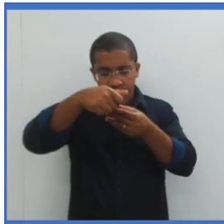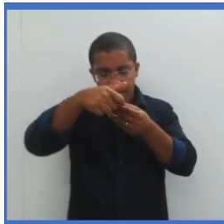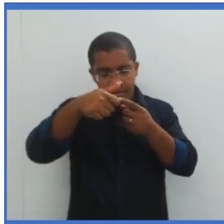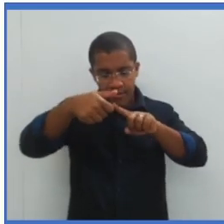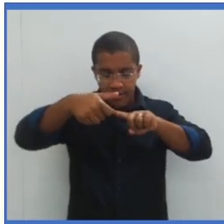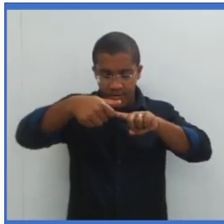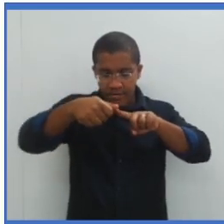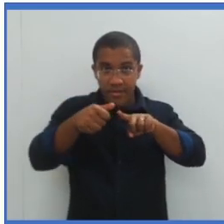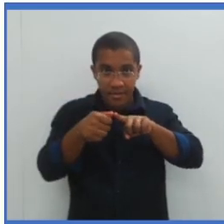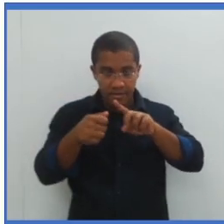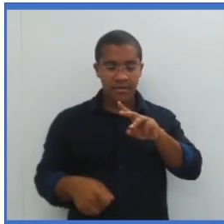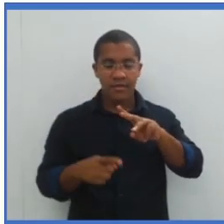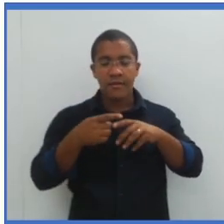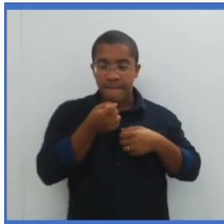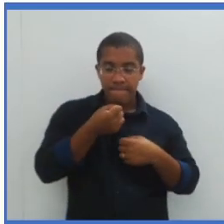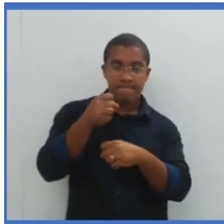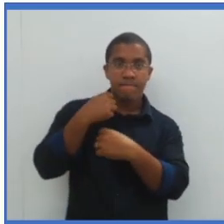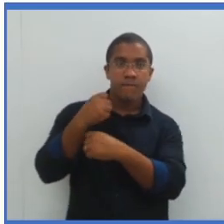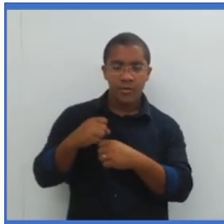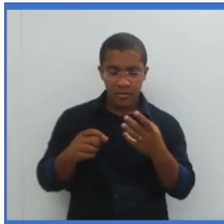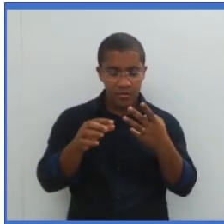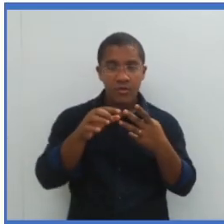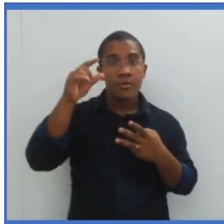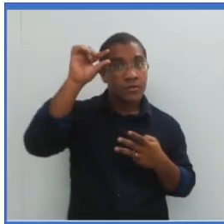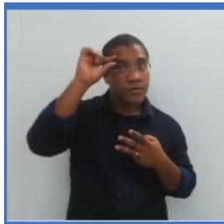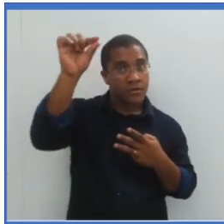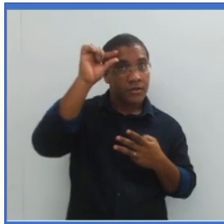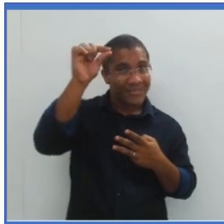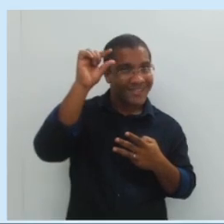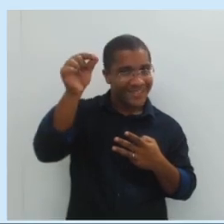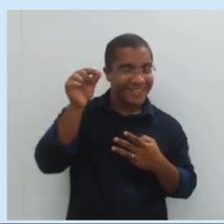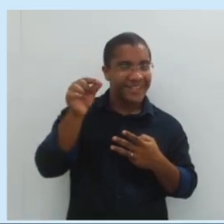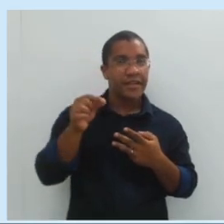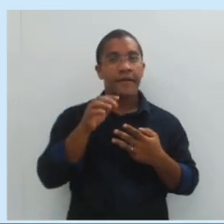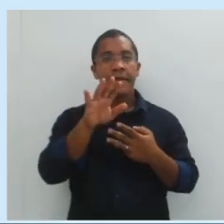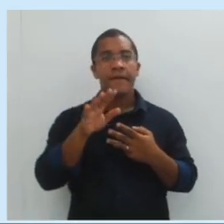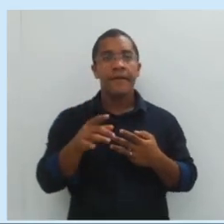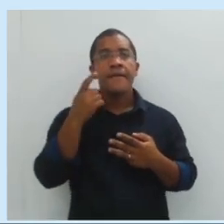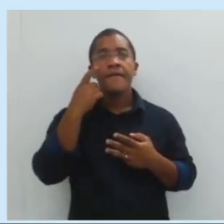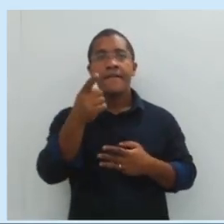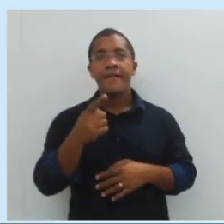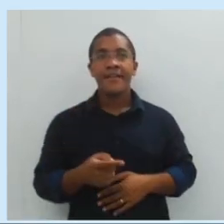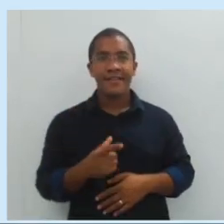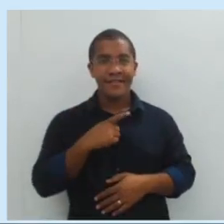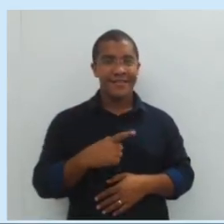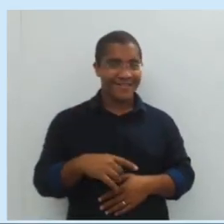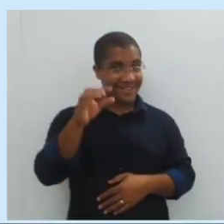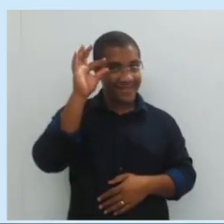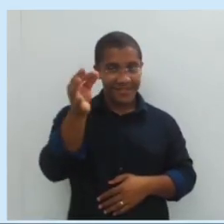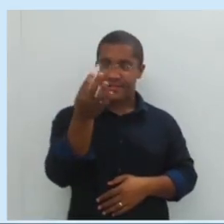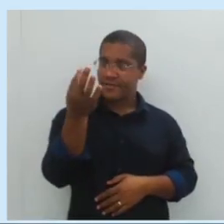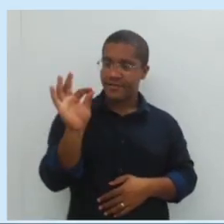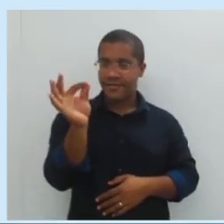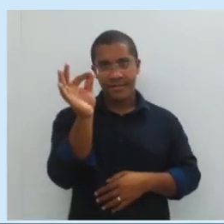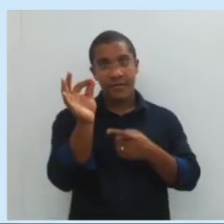Eu tenho a vassoura e eu tenho a pinça. Alavanca, chega aqui, chega comigo, olha só, trouxe uma